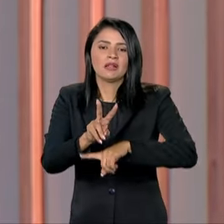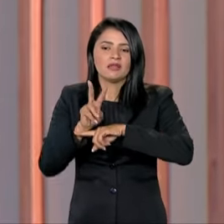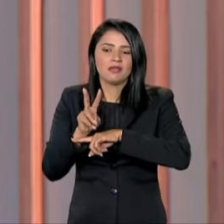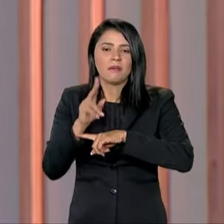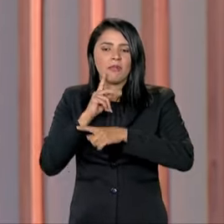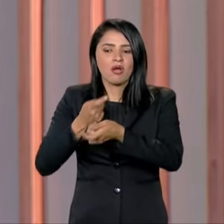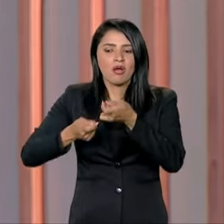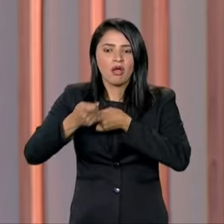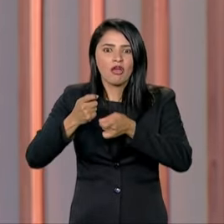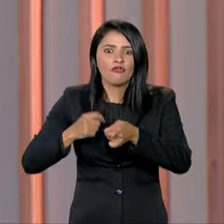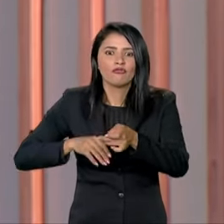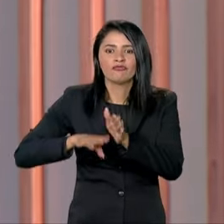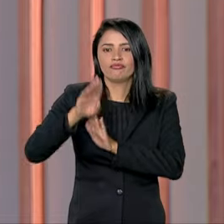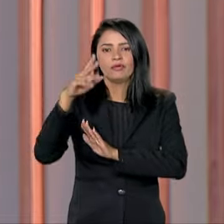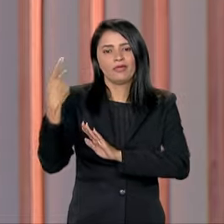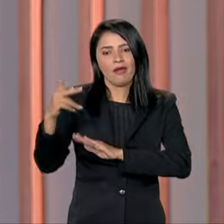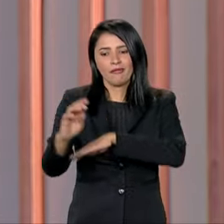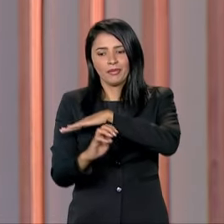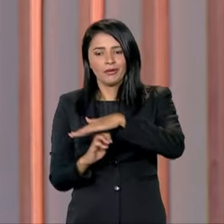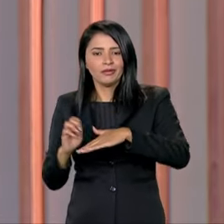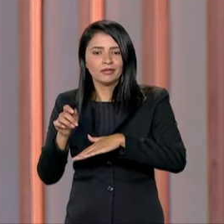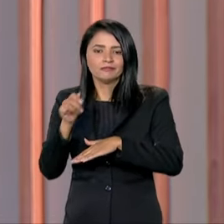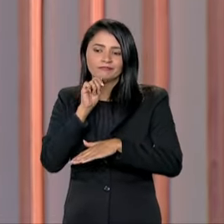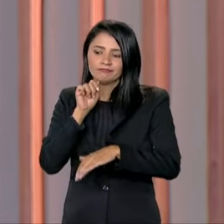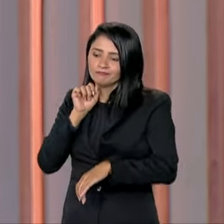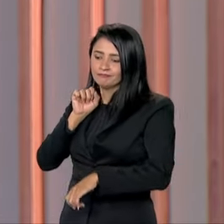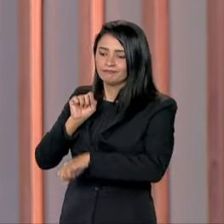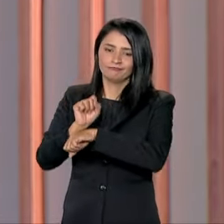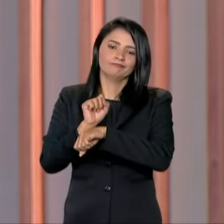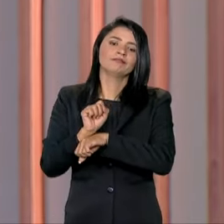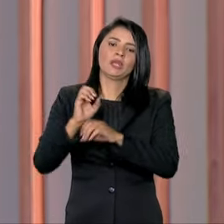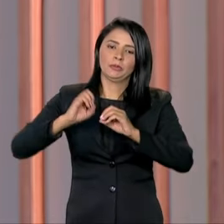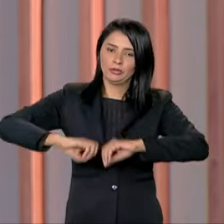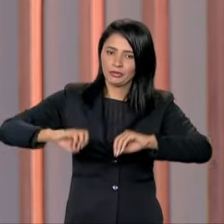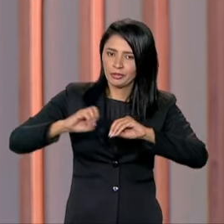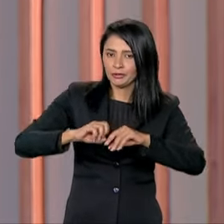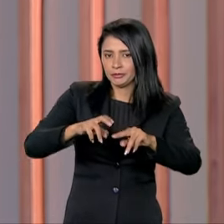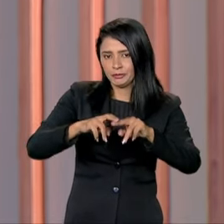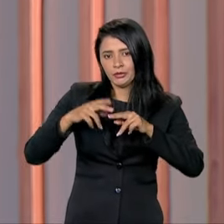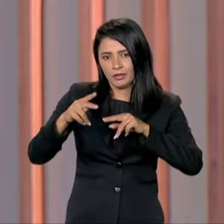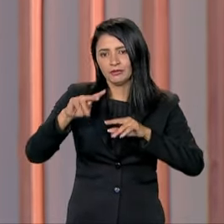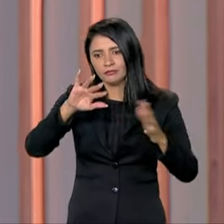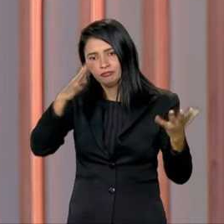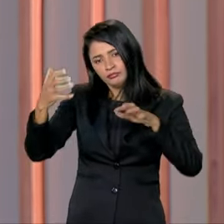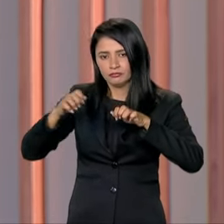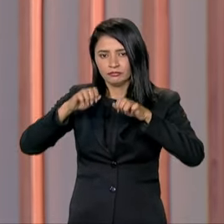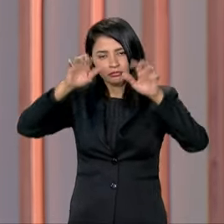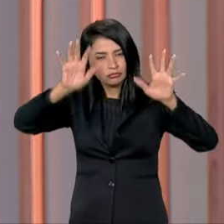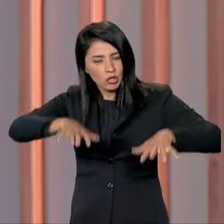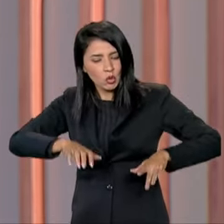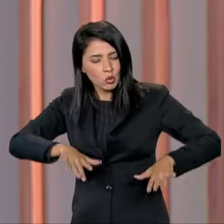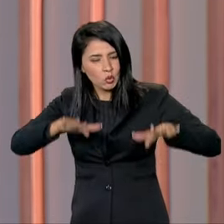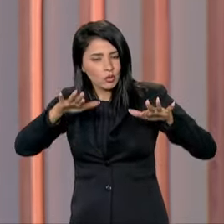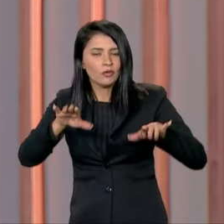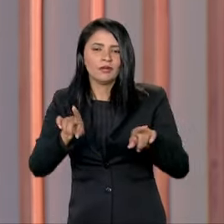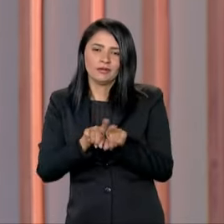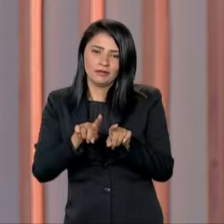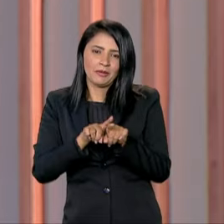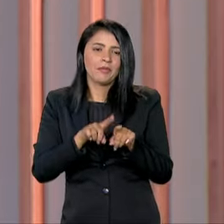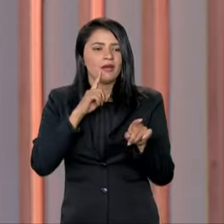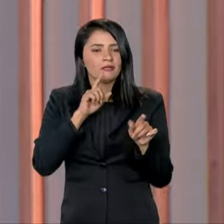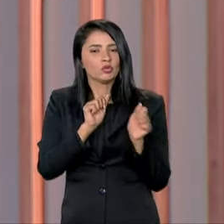econômica das empresas que tiveram as suas atividades afetadas por esta tragédia climática. E o ministro esteve, inclusive,